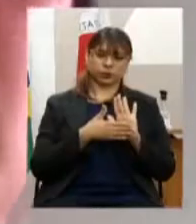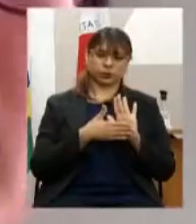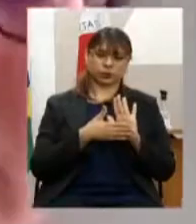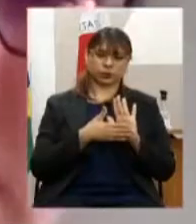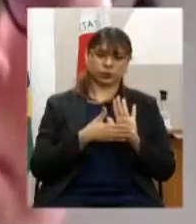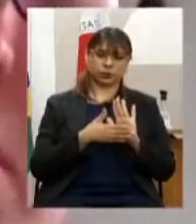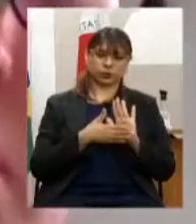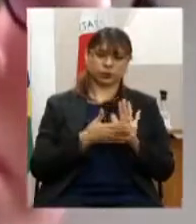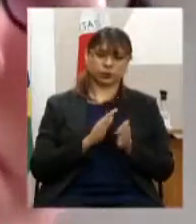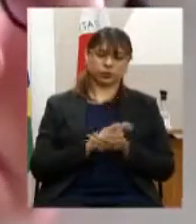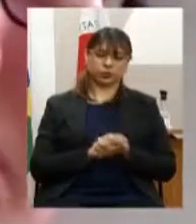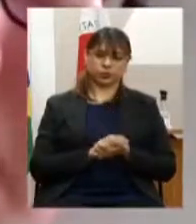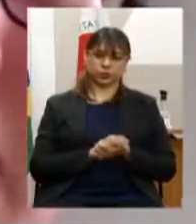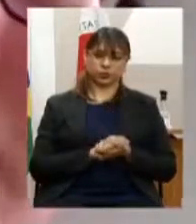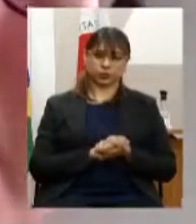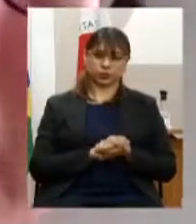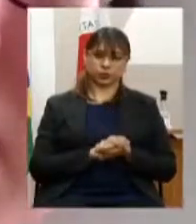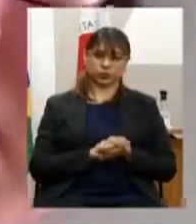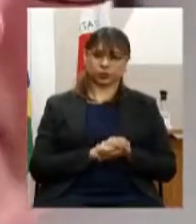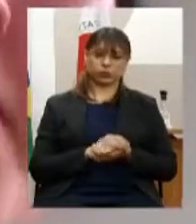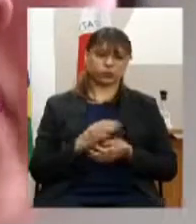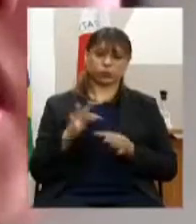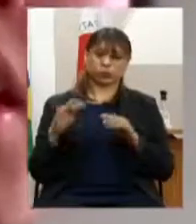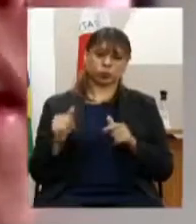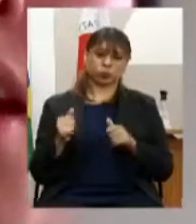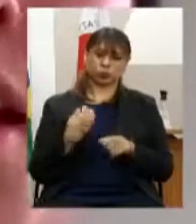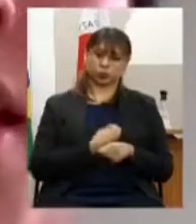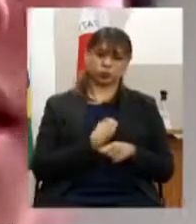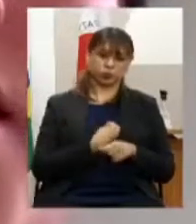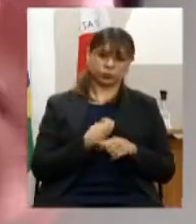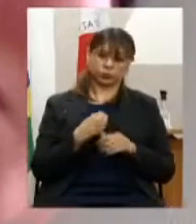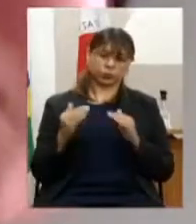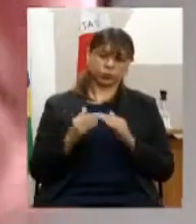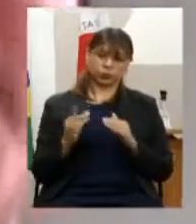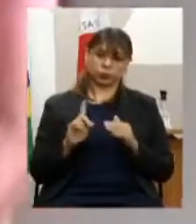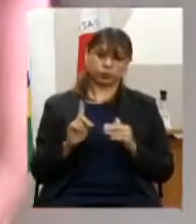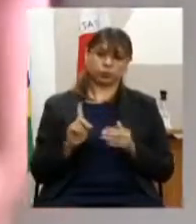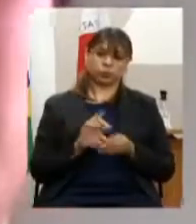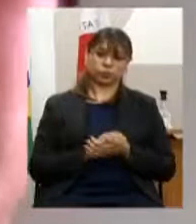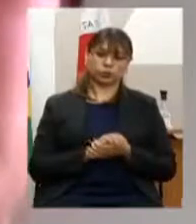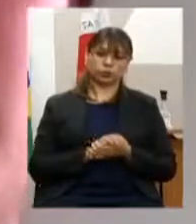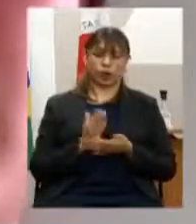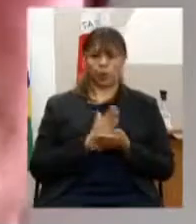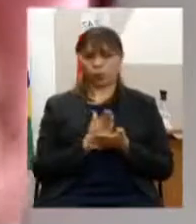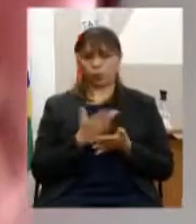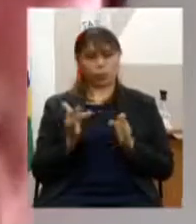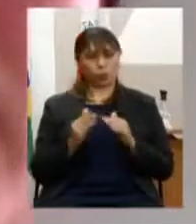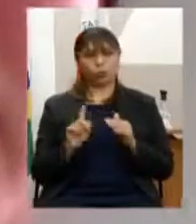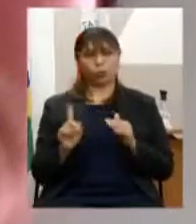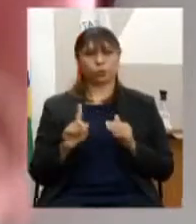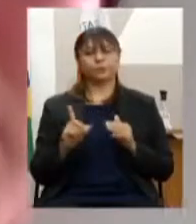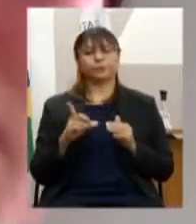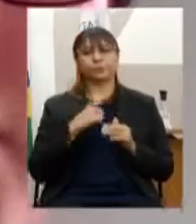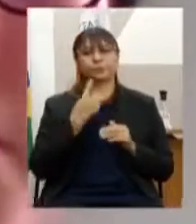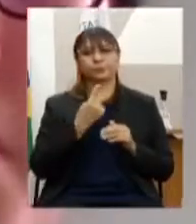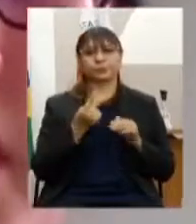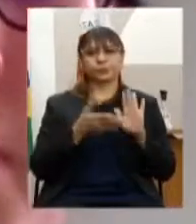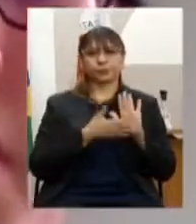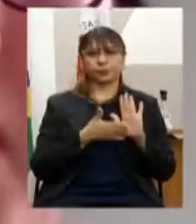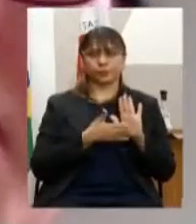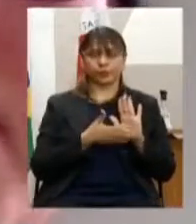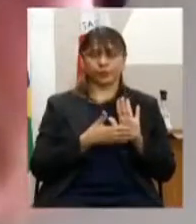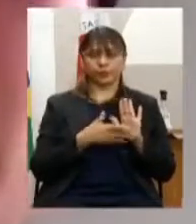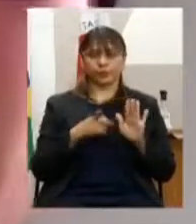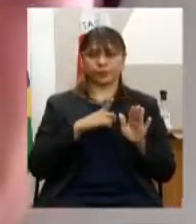consenso dos participantes uma das propostas foi incluir a ação nova no programa